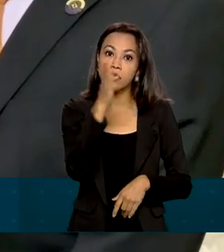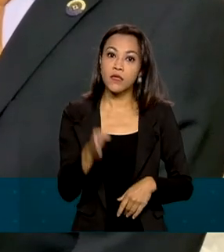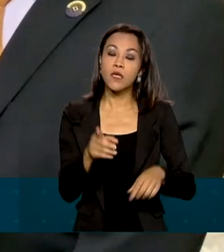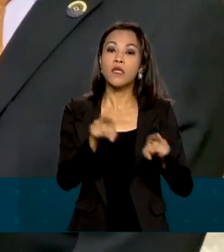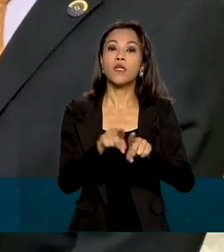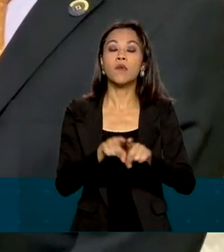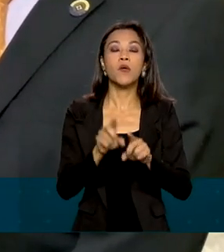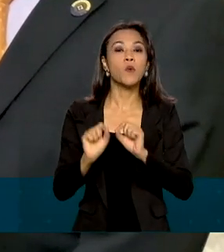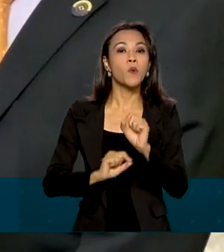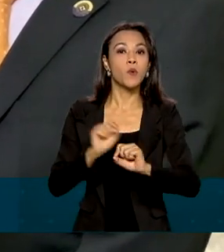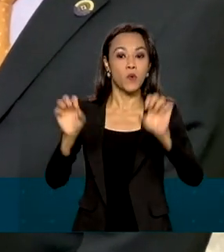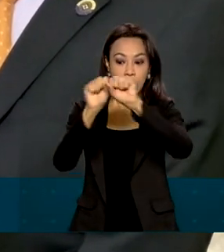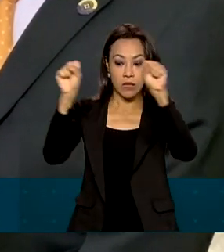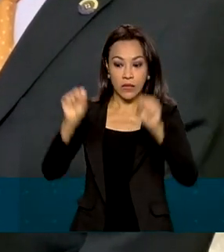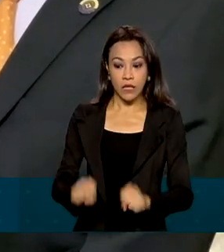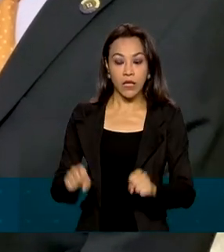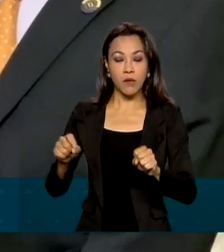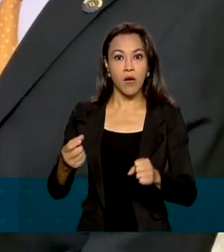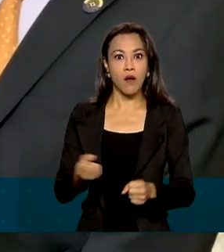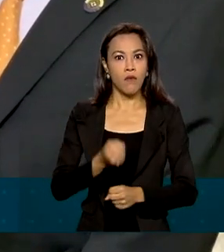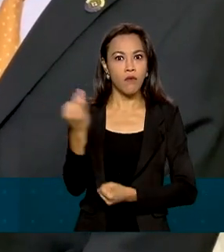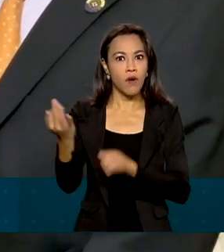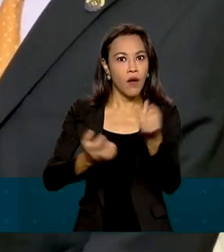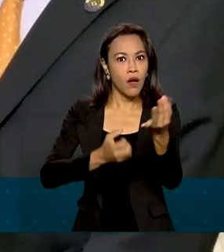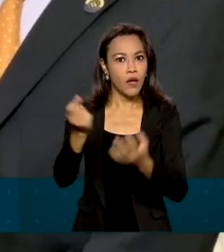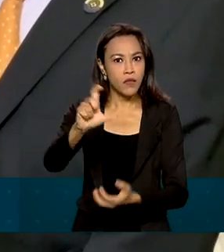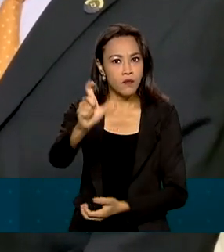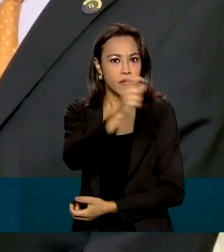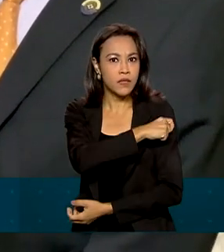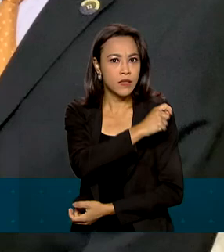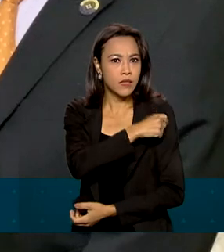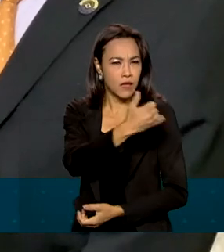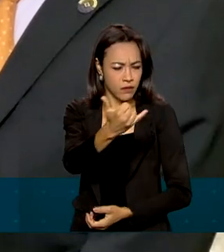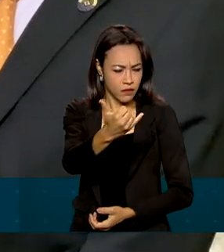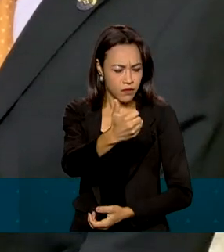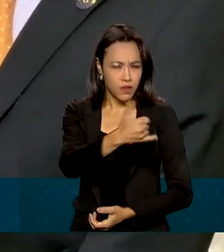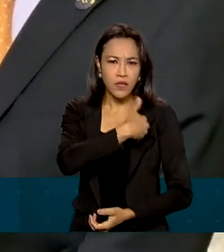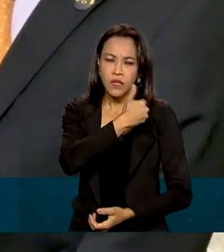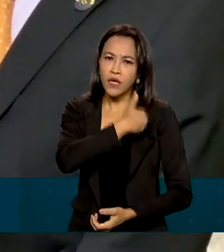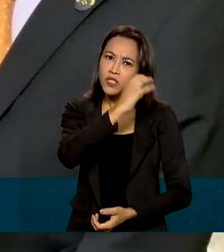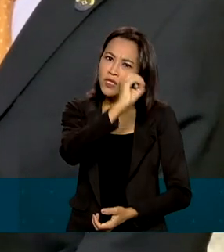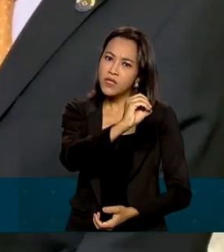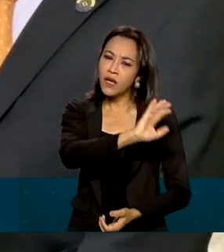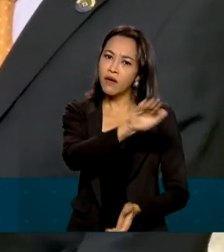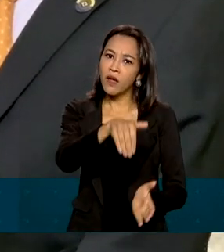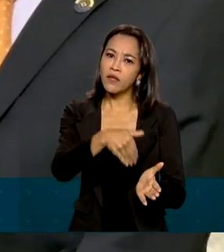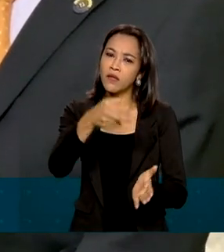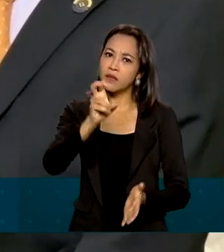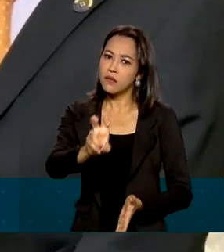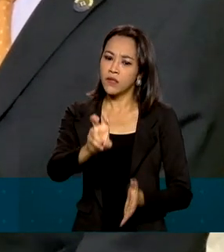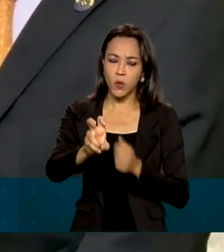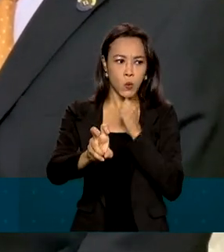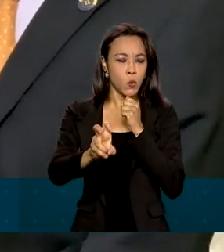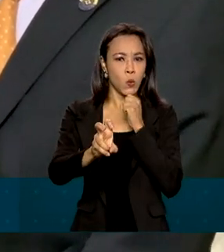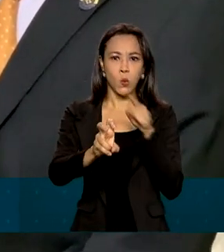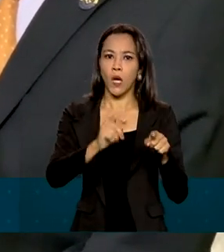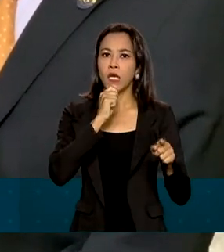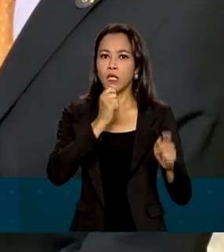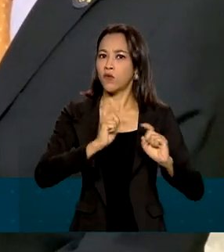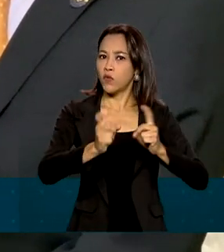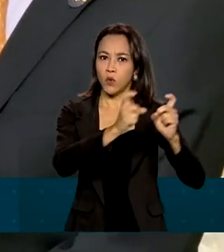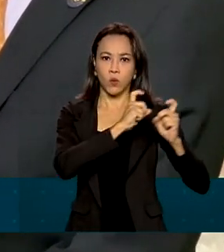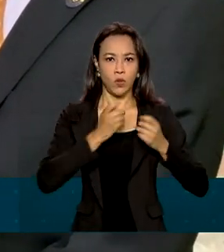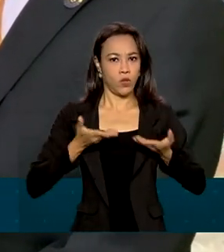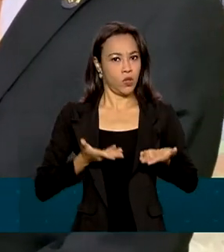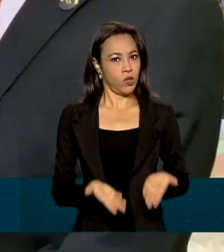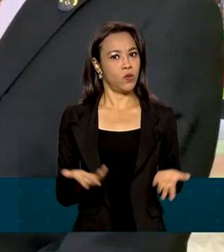nos sistemas, muitas vacinas aplicadas em crianças de 0 a 5 anos, que isso absolutamente sequer foi discutido, né, ministro Queiroga? Então, a